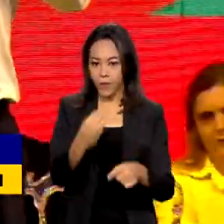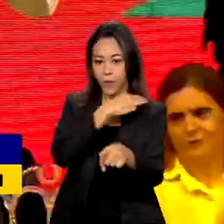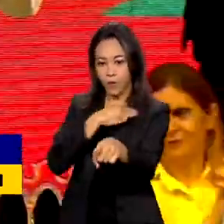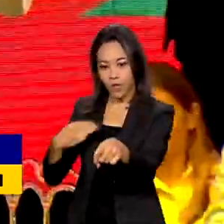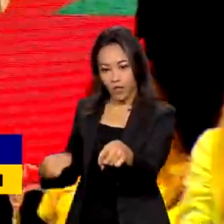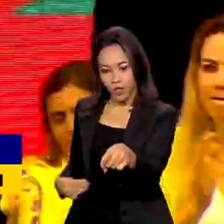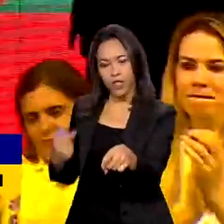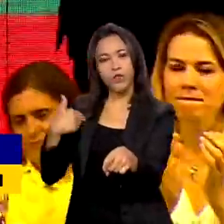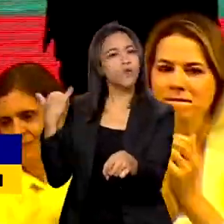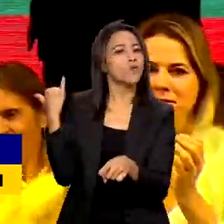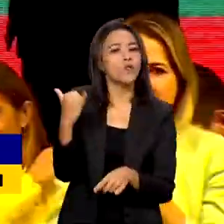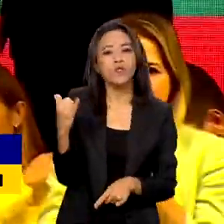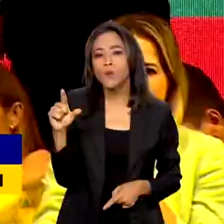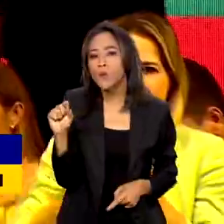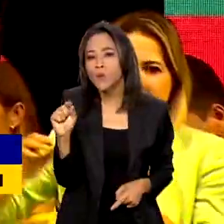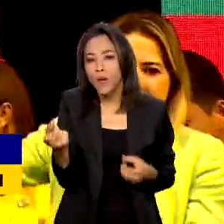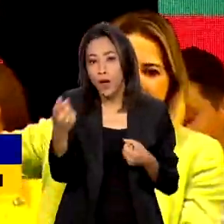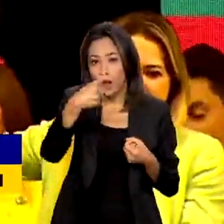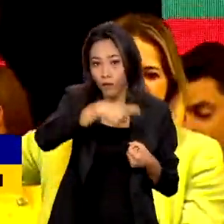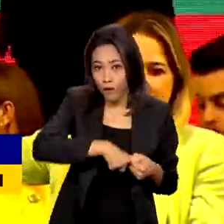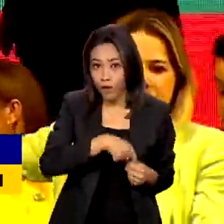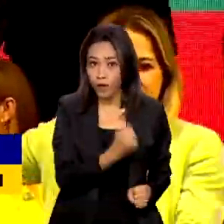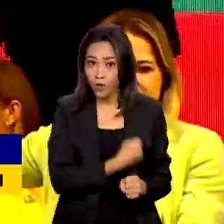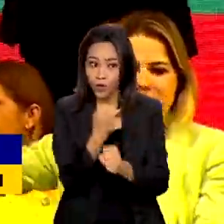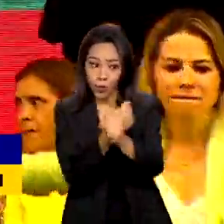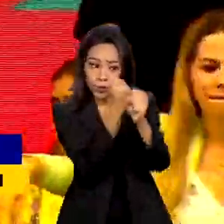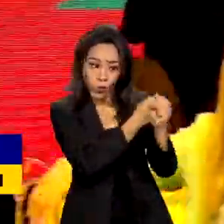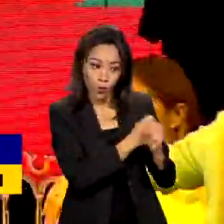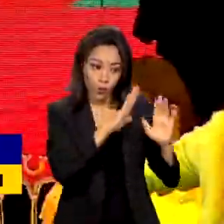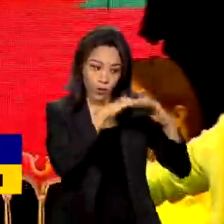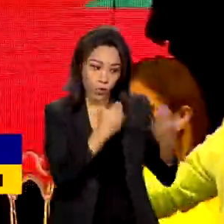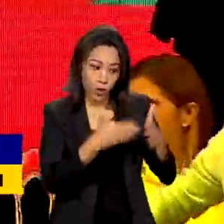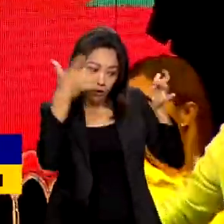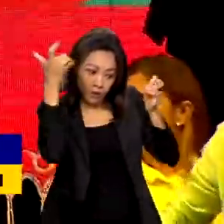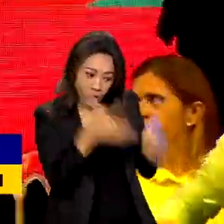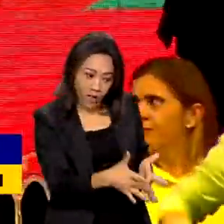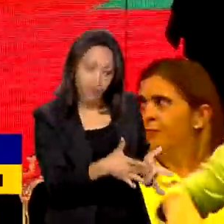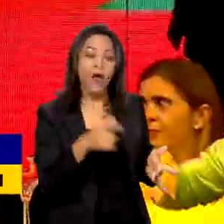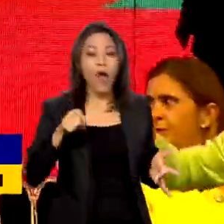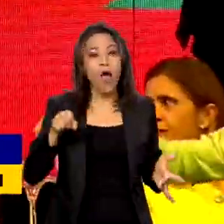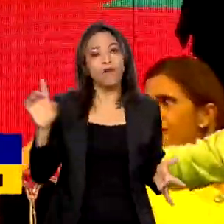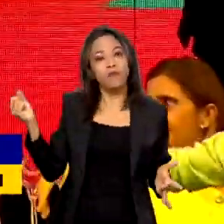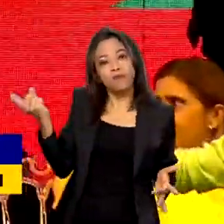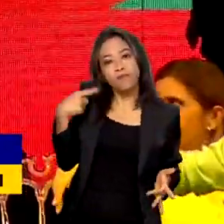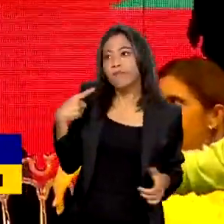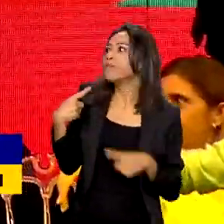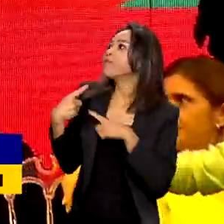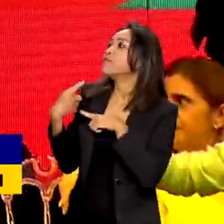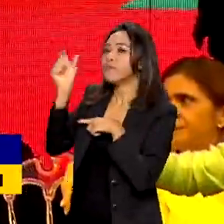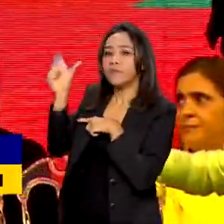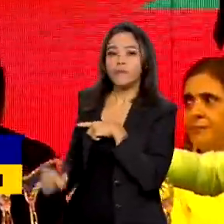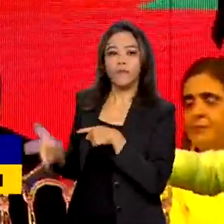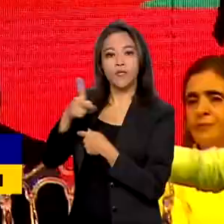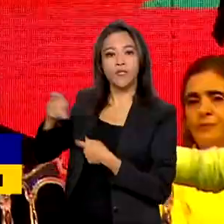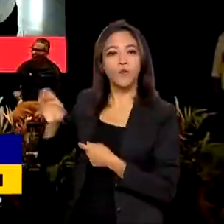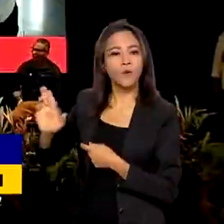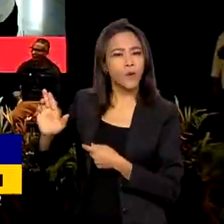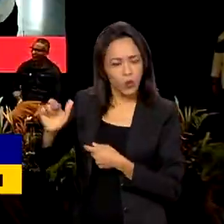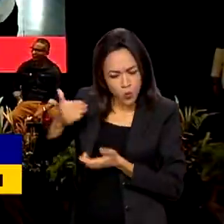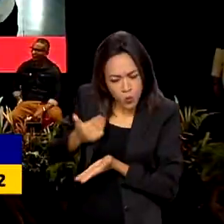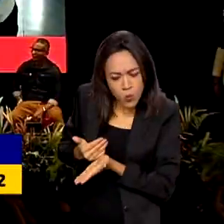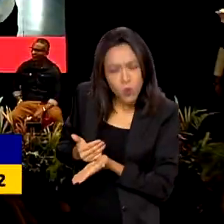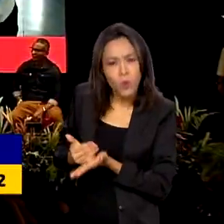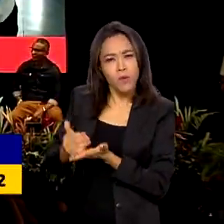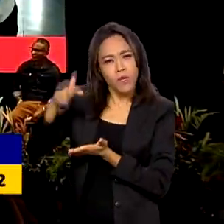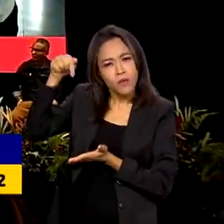Santana disse que o retorno de obras que estavam paralisadas foi uma determinação do presidente Lula logo no